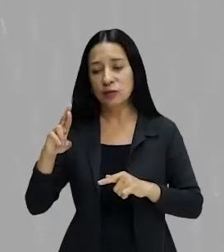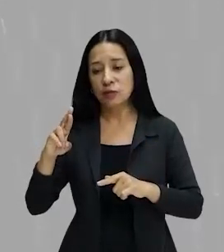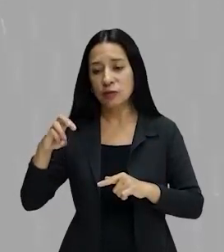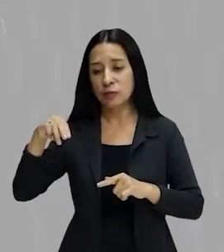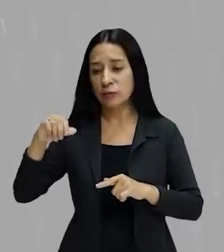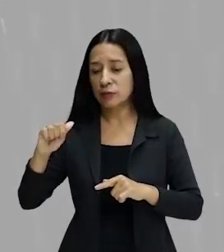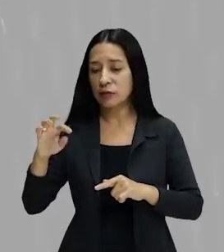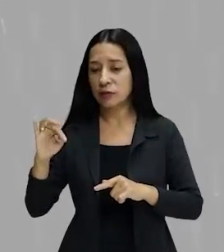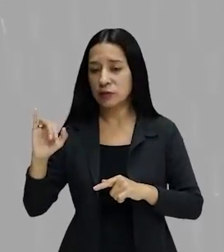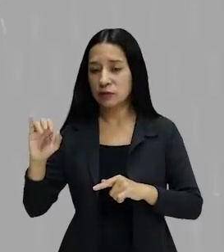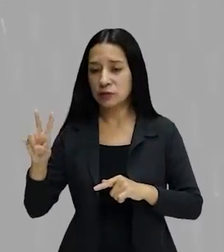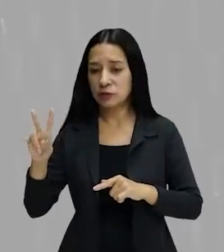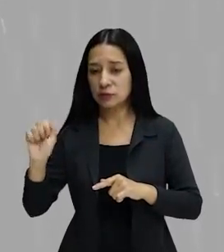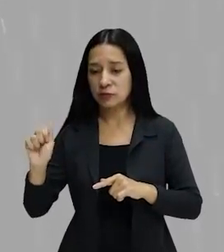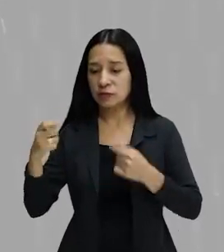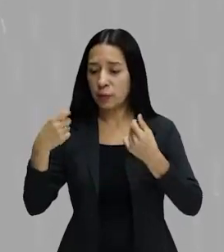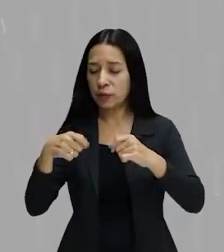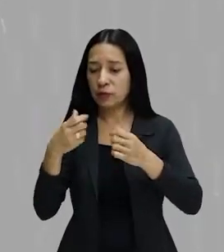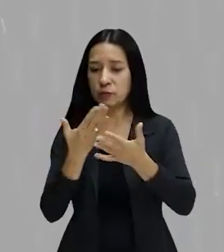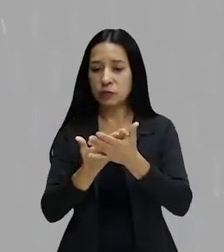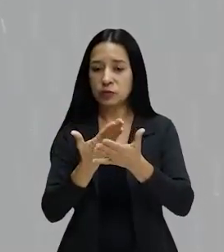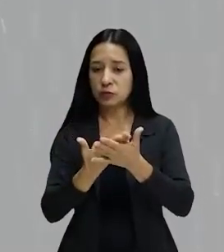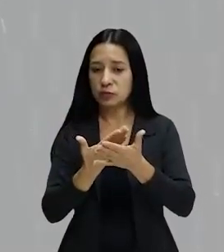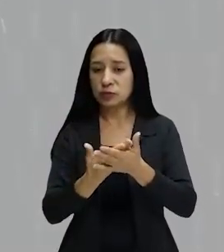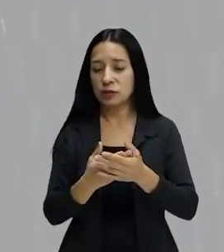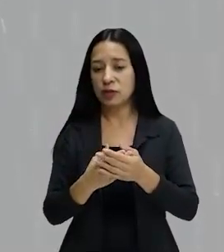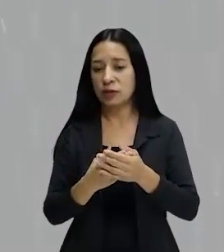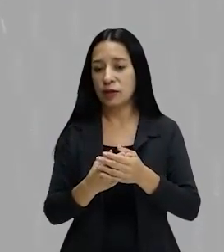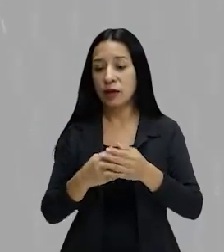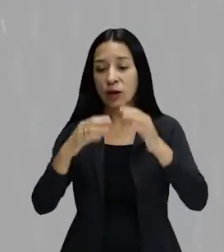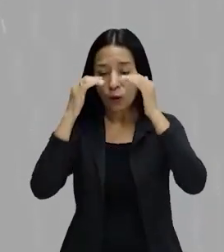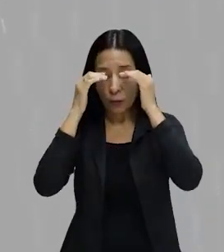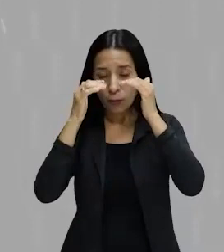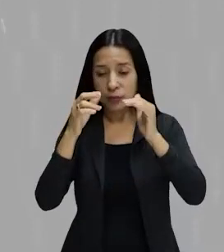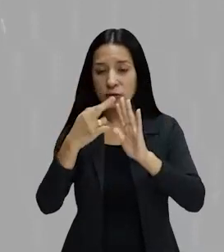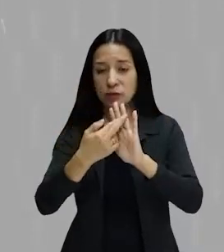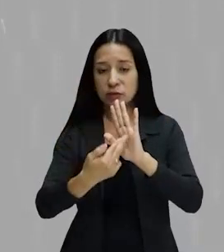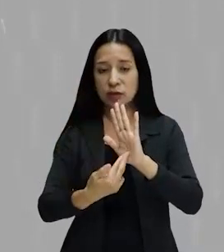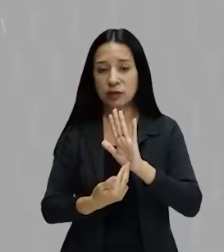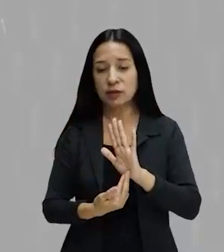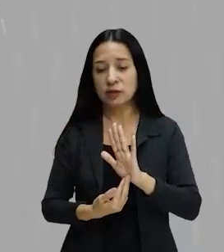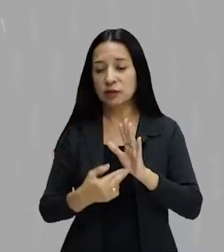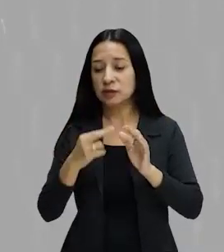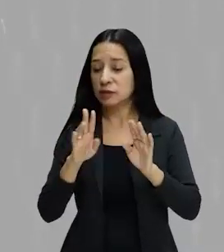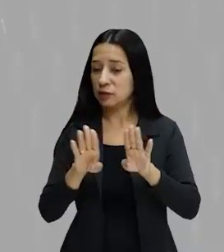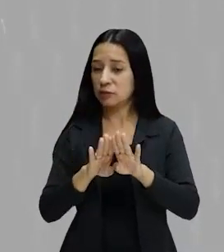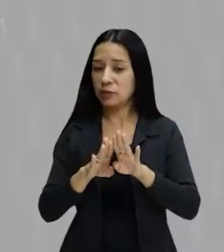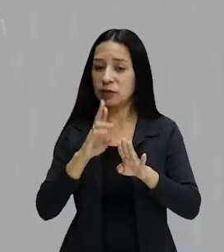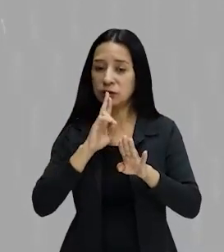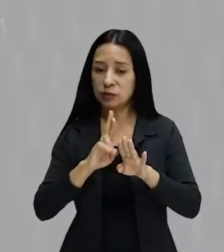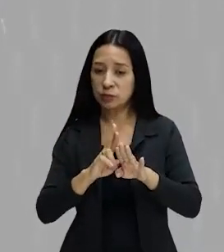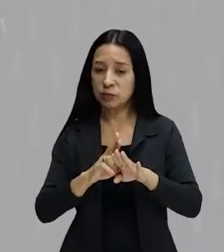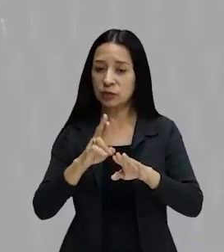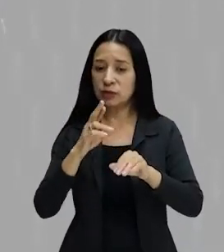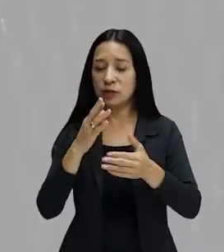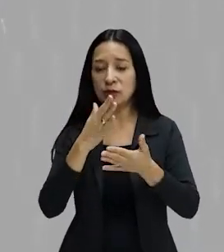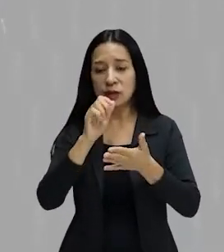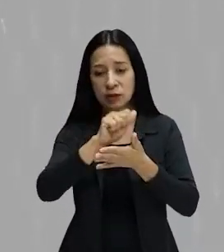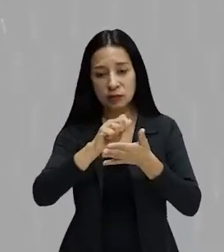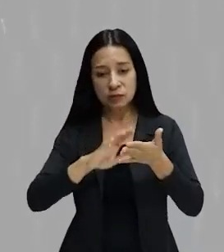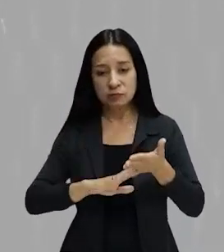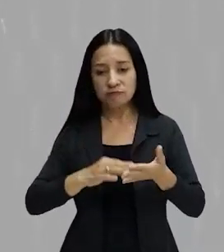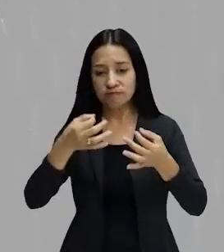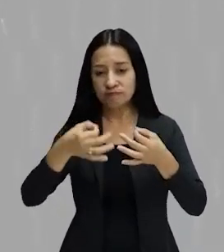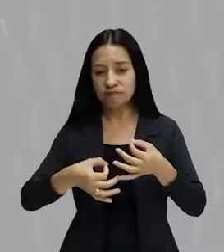da produção textual, a redação, por conta de responder também exercícios que envolvem a crase. Pode ser substituída